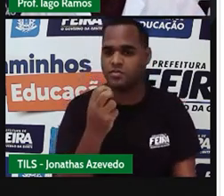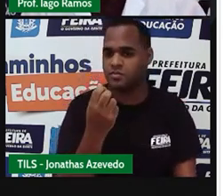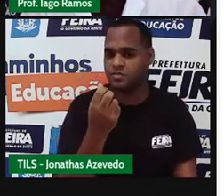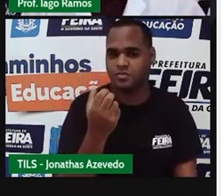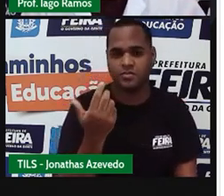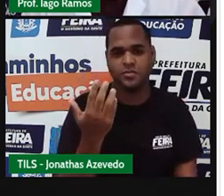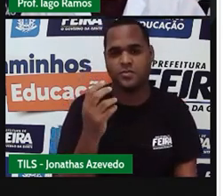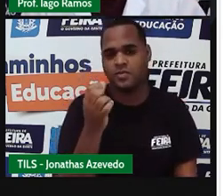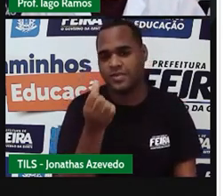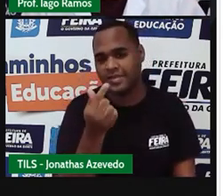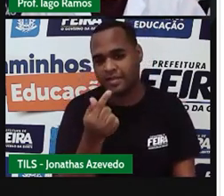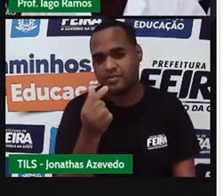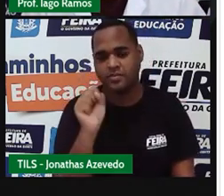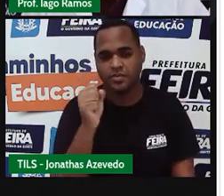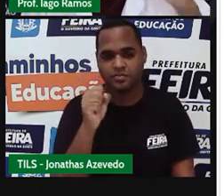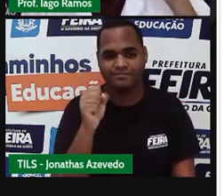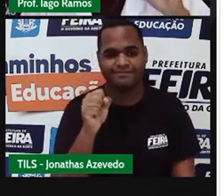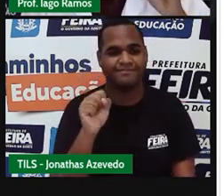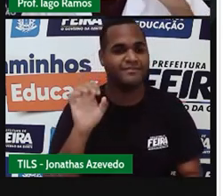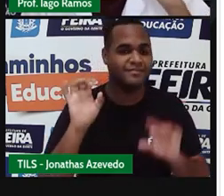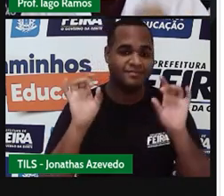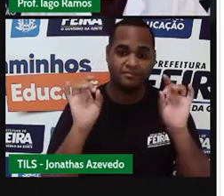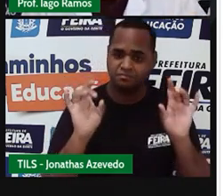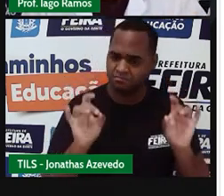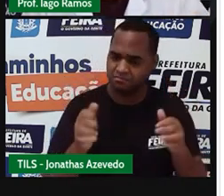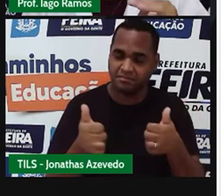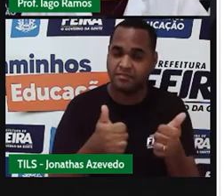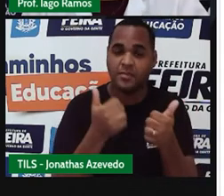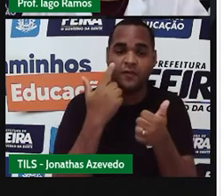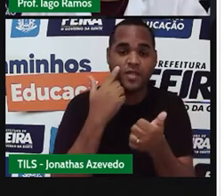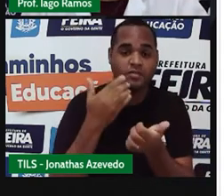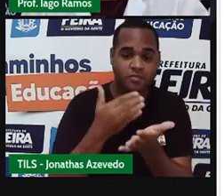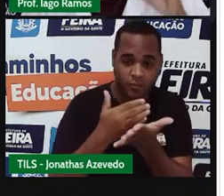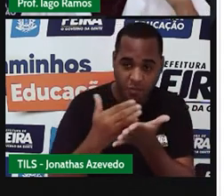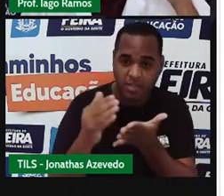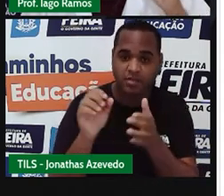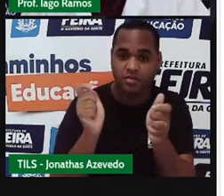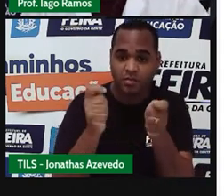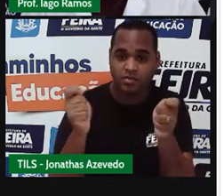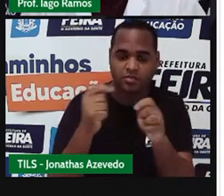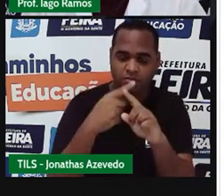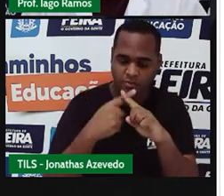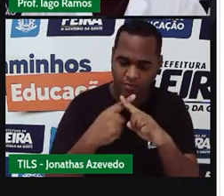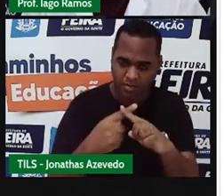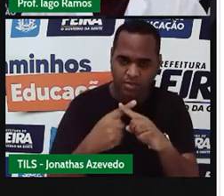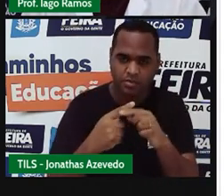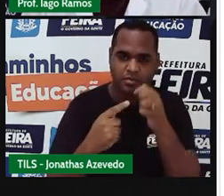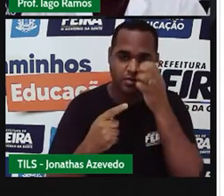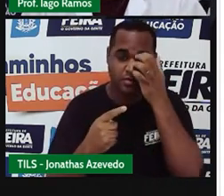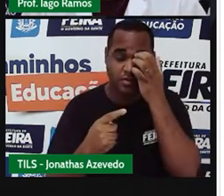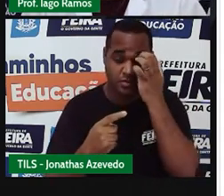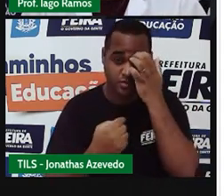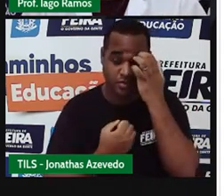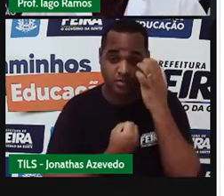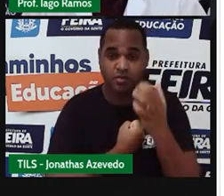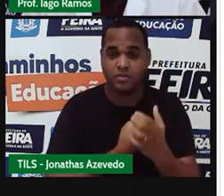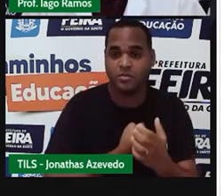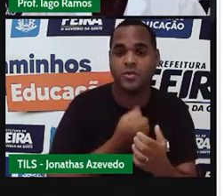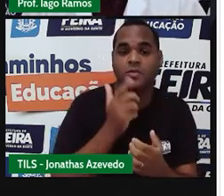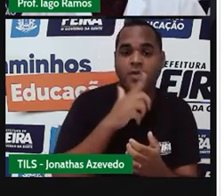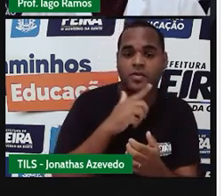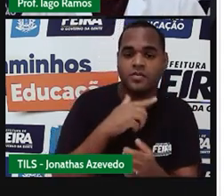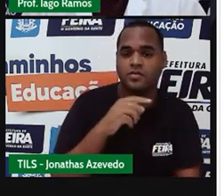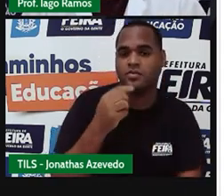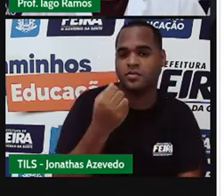e o 8. Olha só que bacana. Só que se você começar a multiplicar esse número aqui, o 142